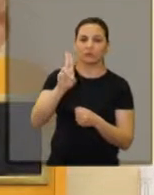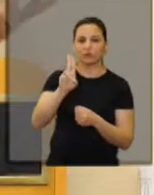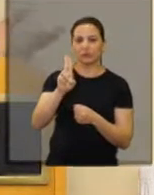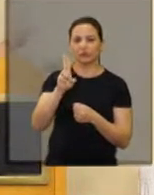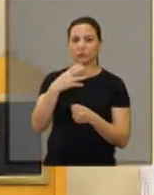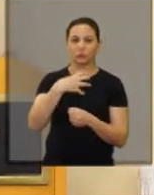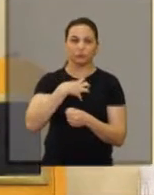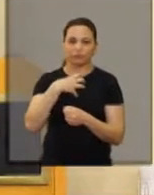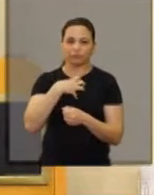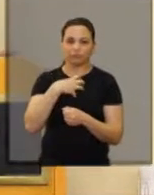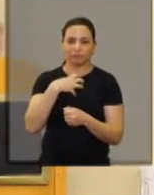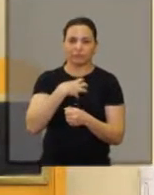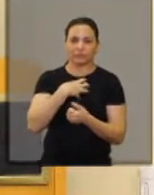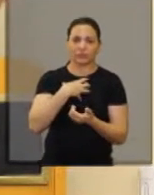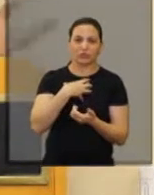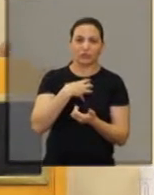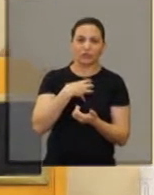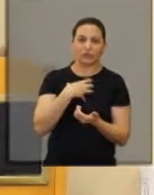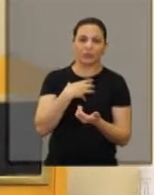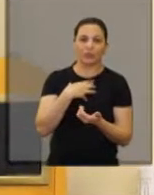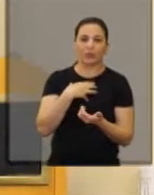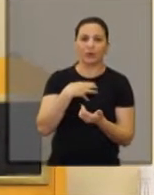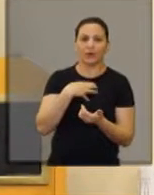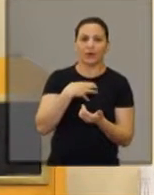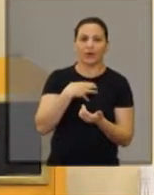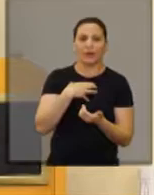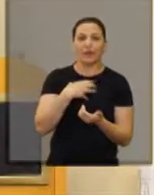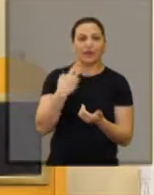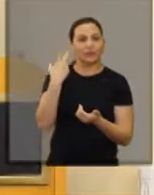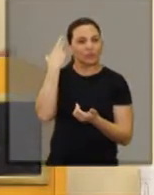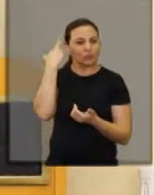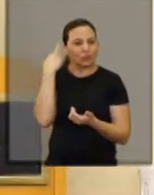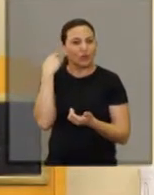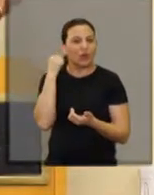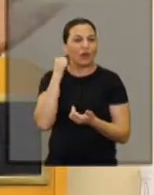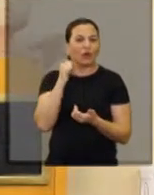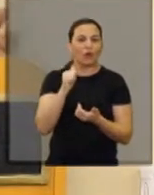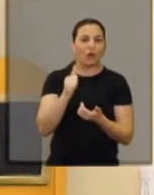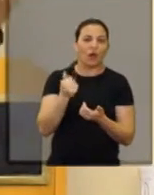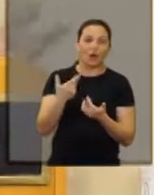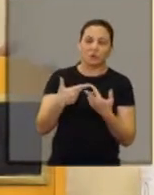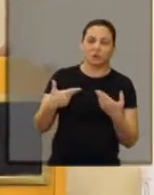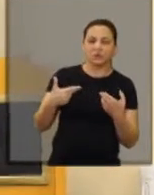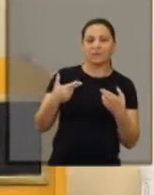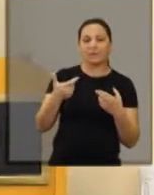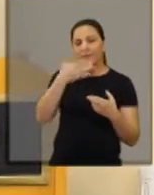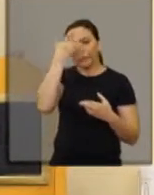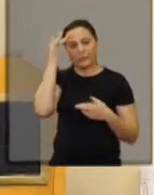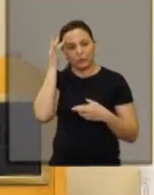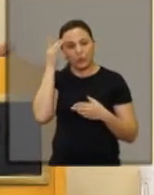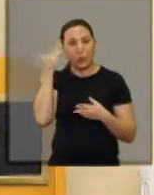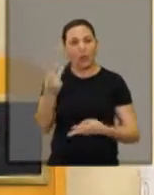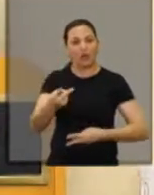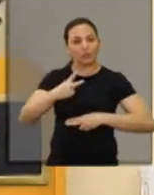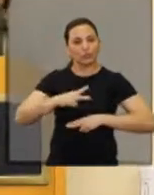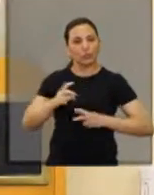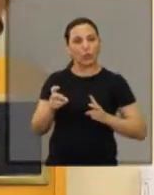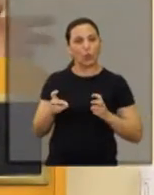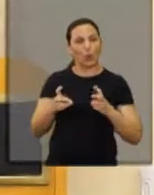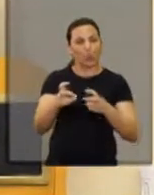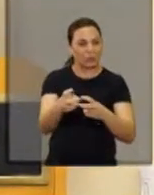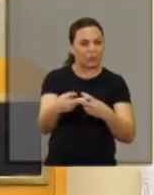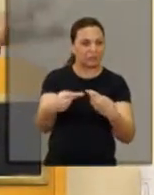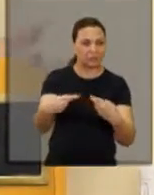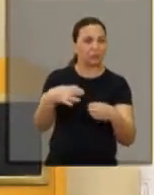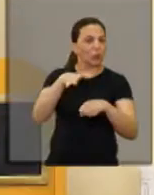tratam-se essencialmente por meio de cirúrgico, radioterápico ou radiocirúrgico, em caso de